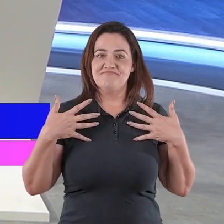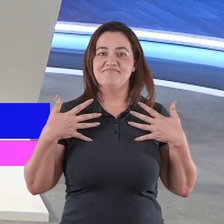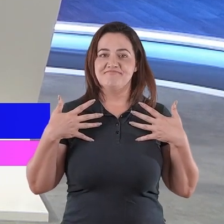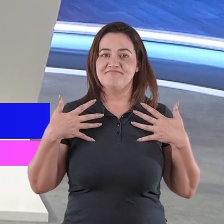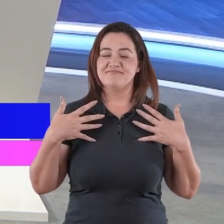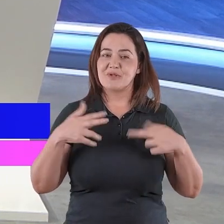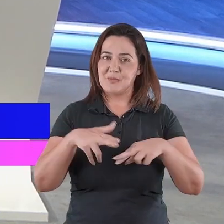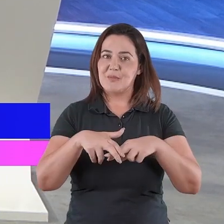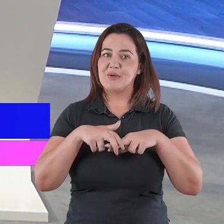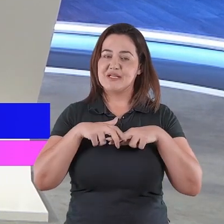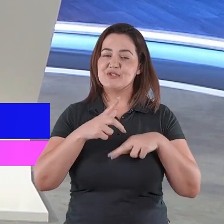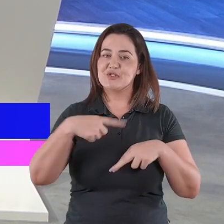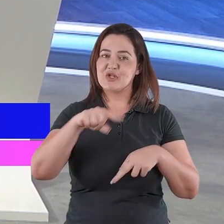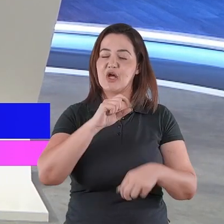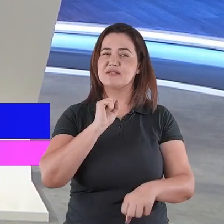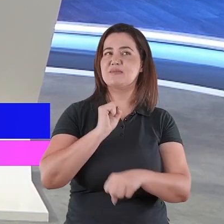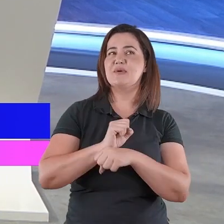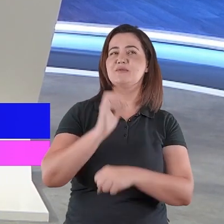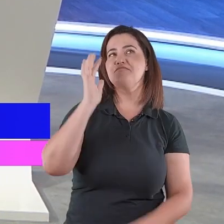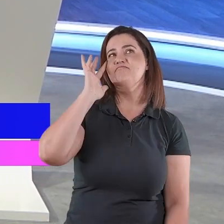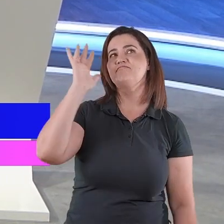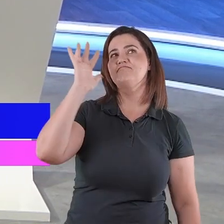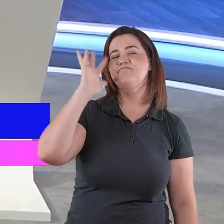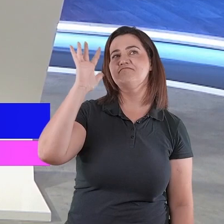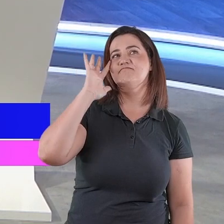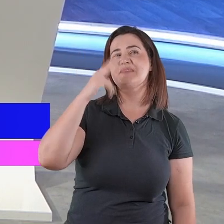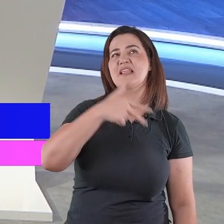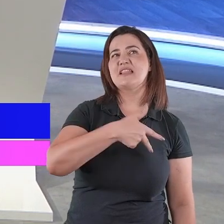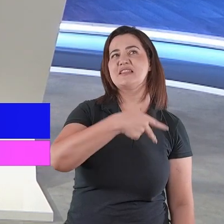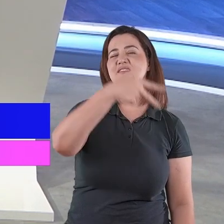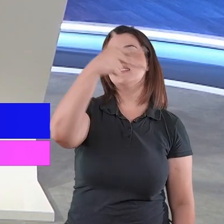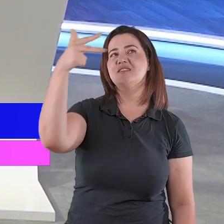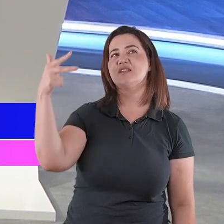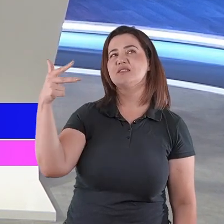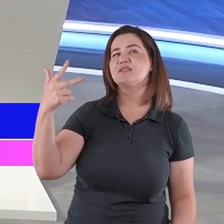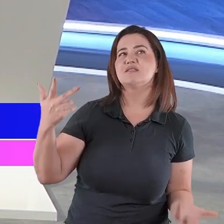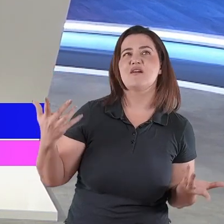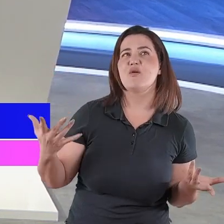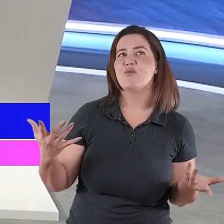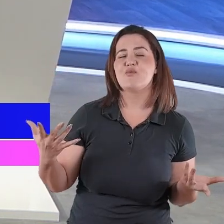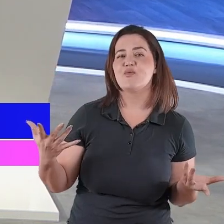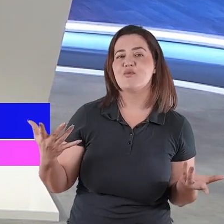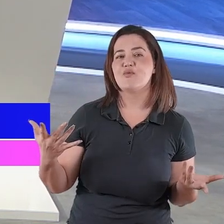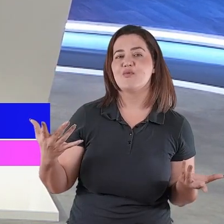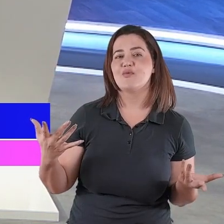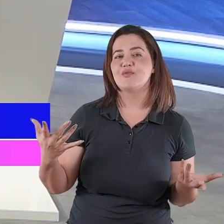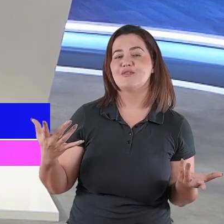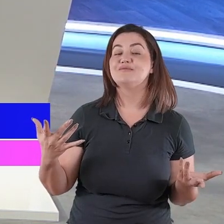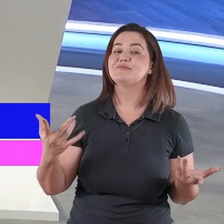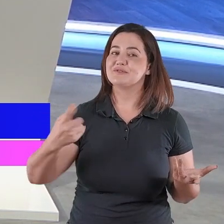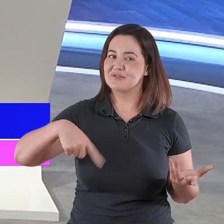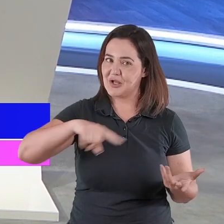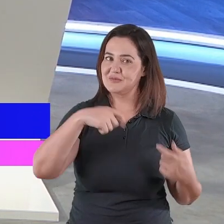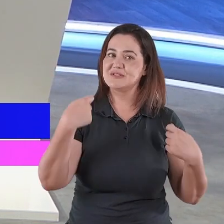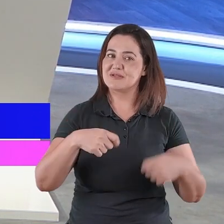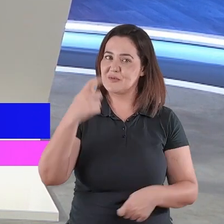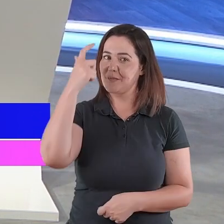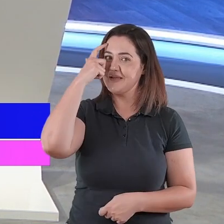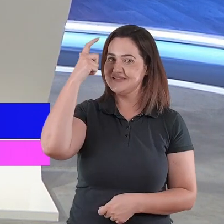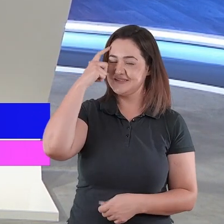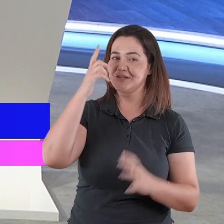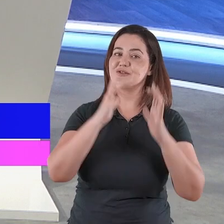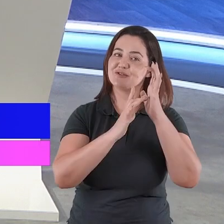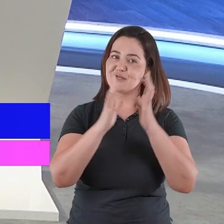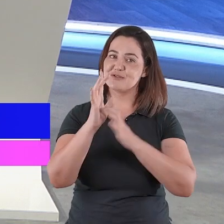ao pararmos para pensar no Natal, devemos parar para pensar em Cristo Jesus,